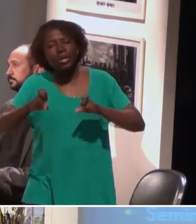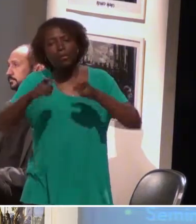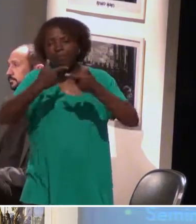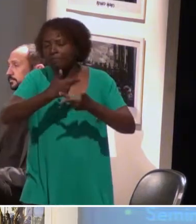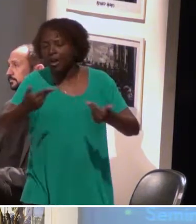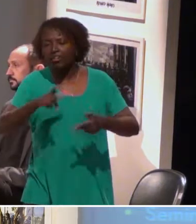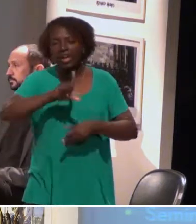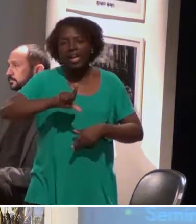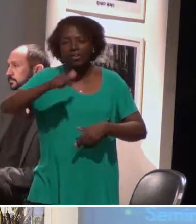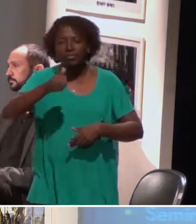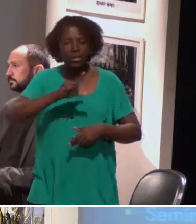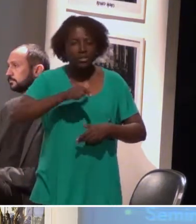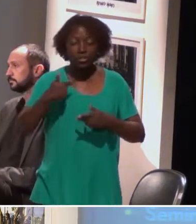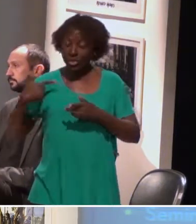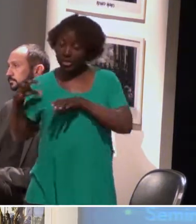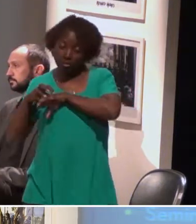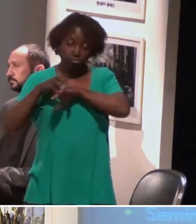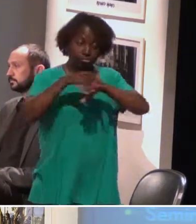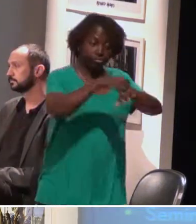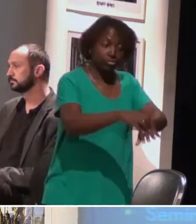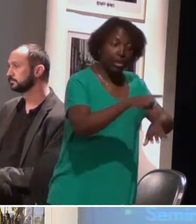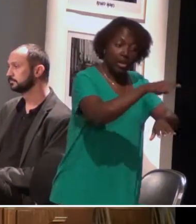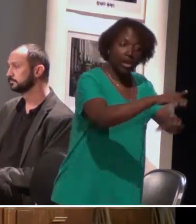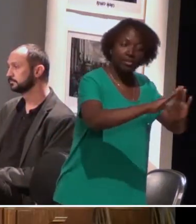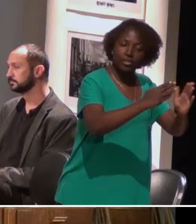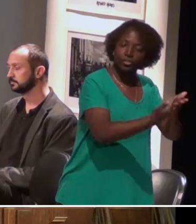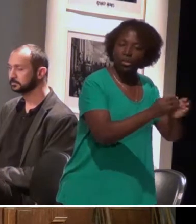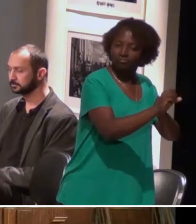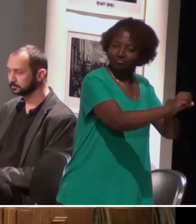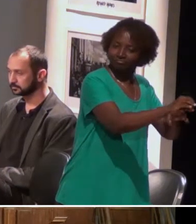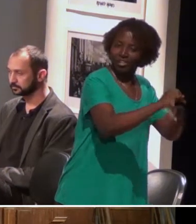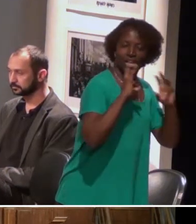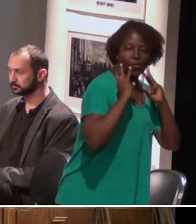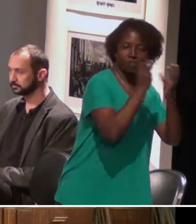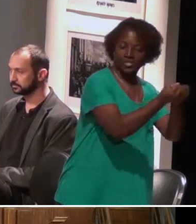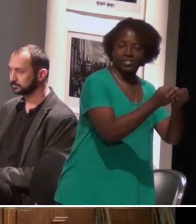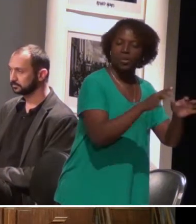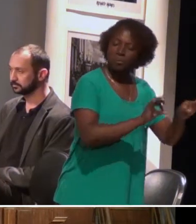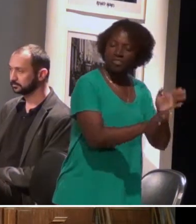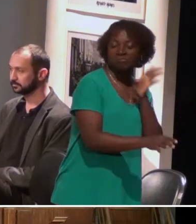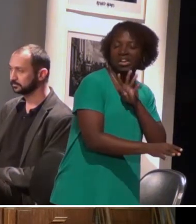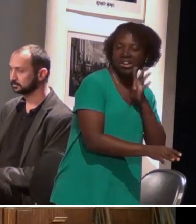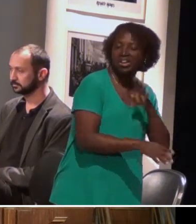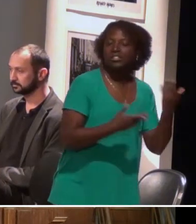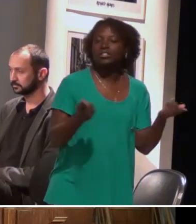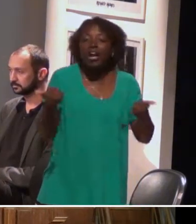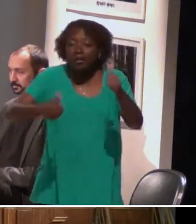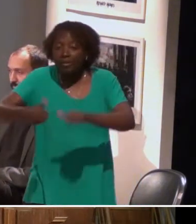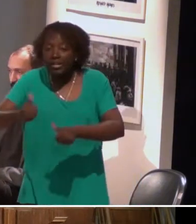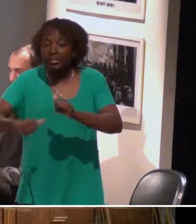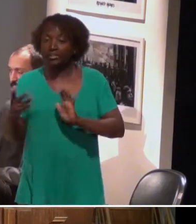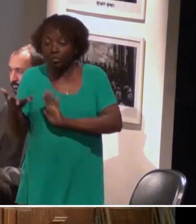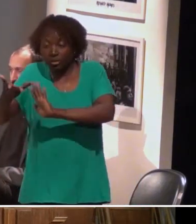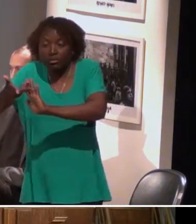vai naquela escola e faz uma oficina só com os professores daquela escola. É um projeto bem bacana. A avaliação de aptidão, que eu falei para